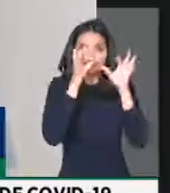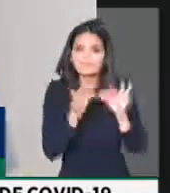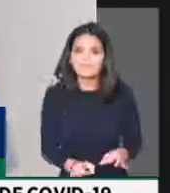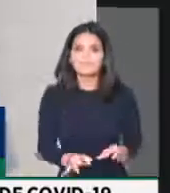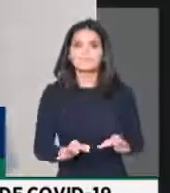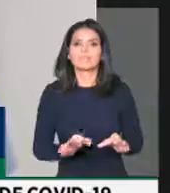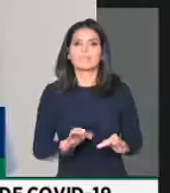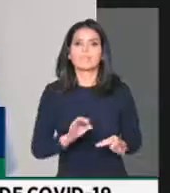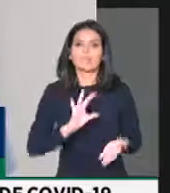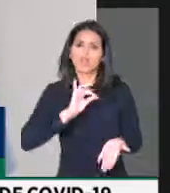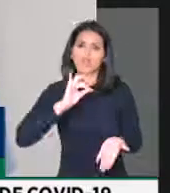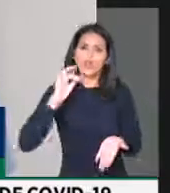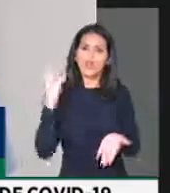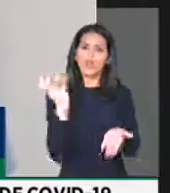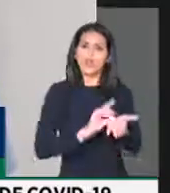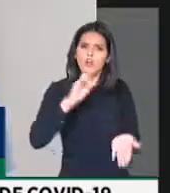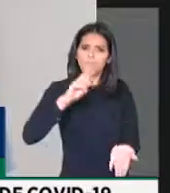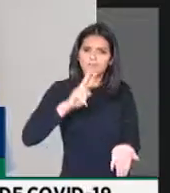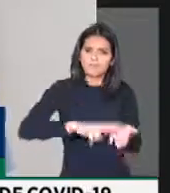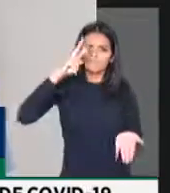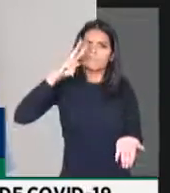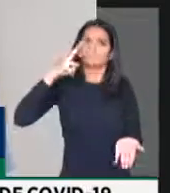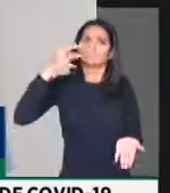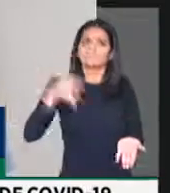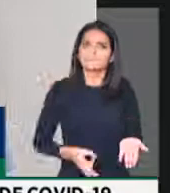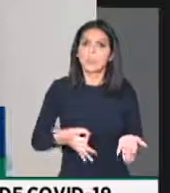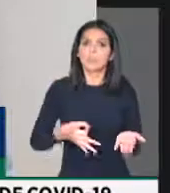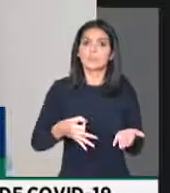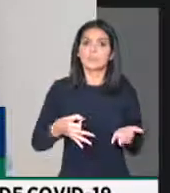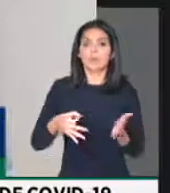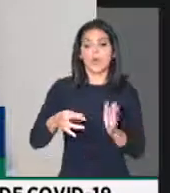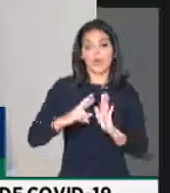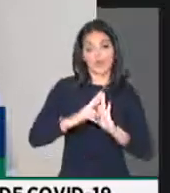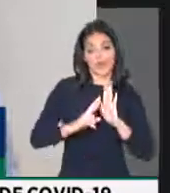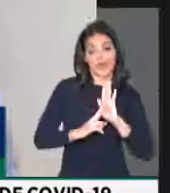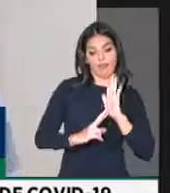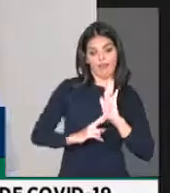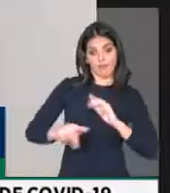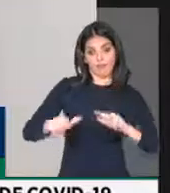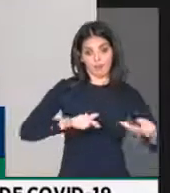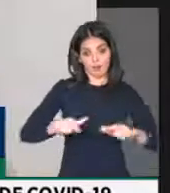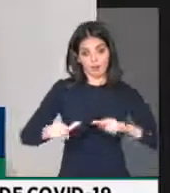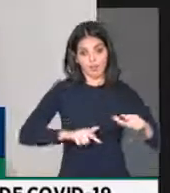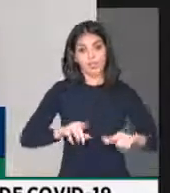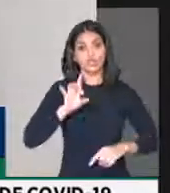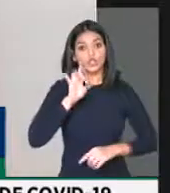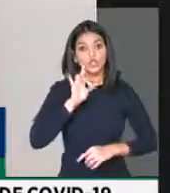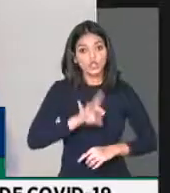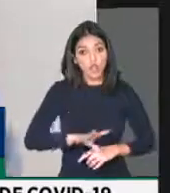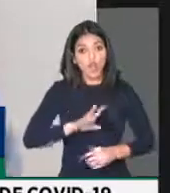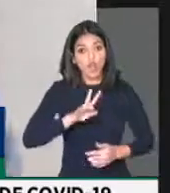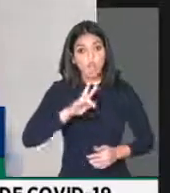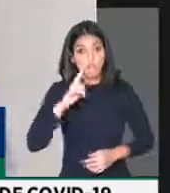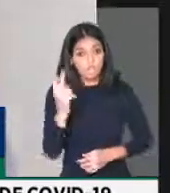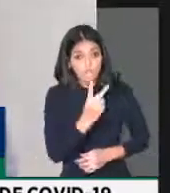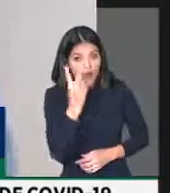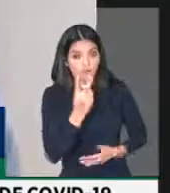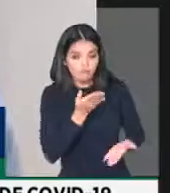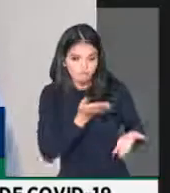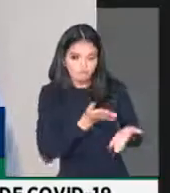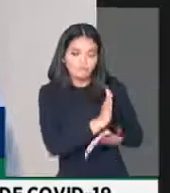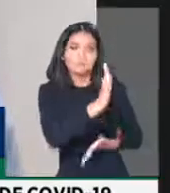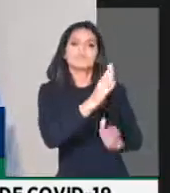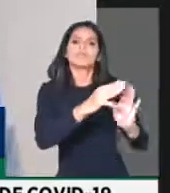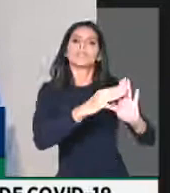a convalidação dessas medidas trabalhistas só aconteça a partir da publicação da